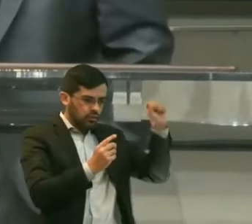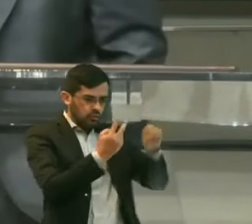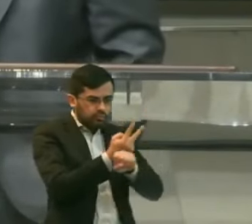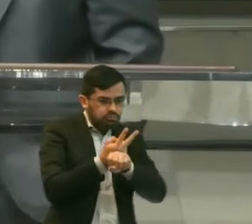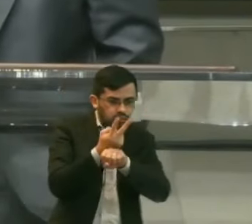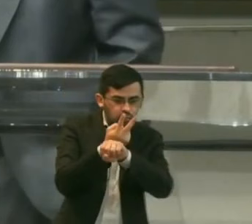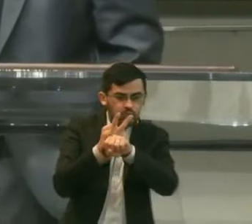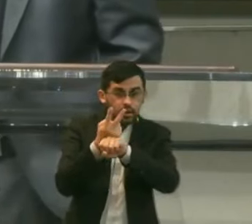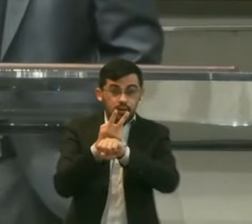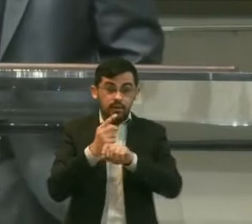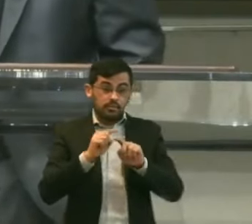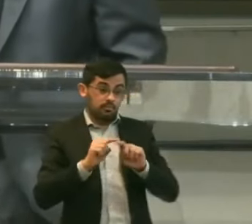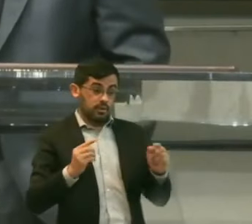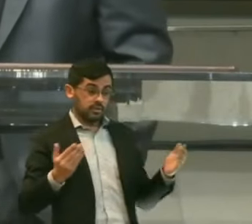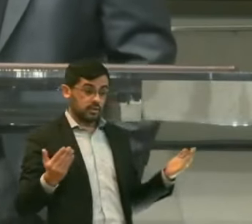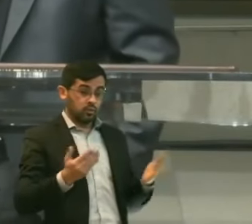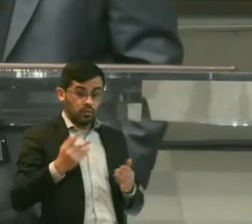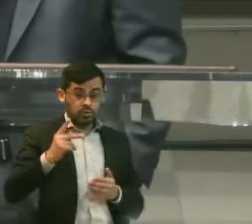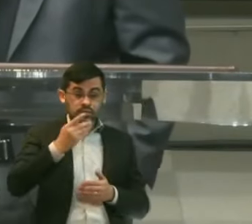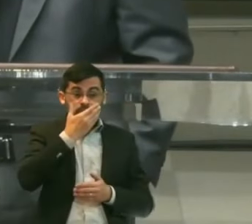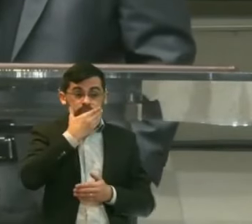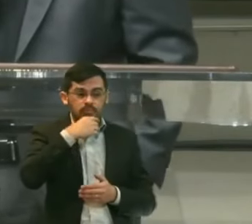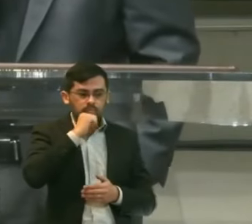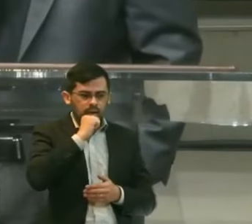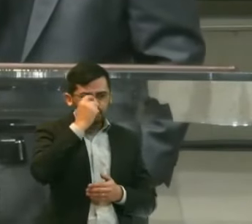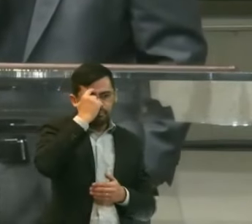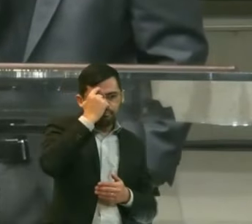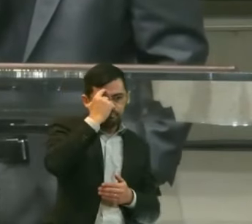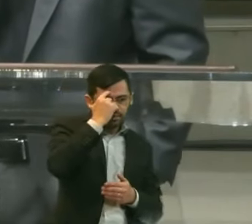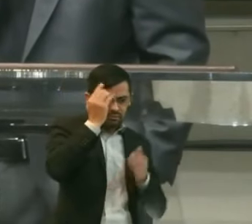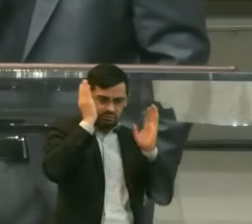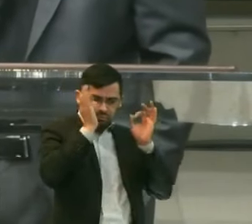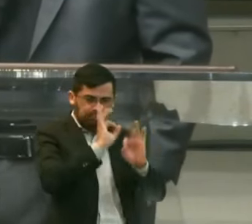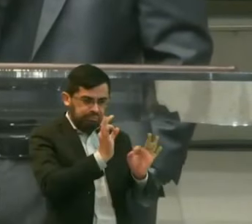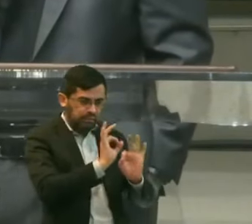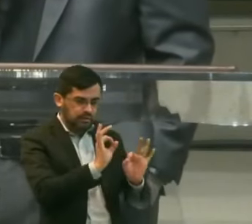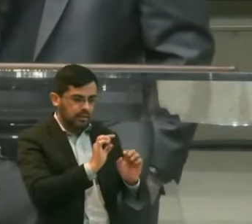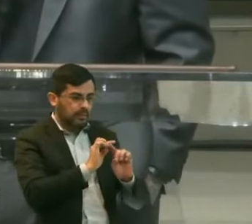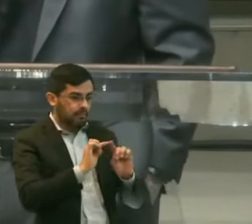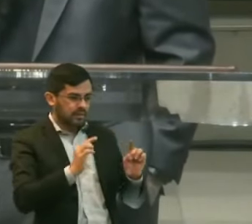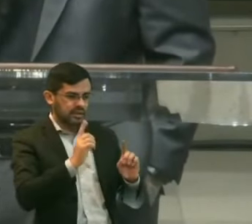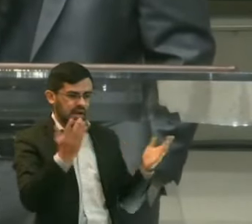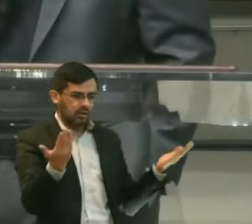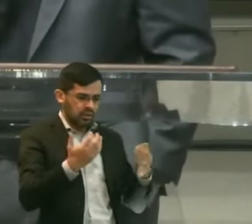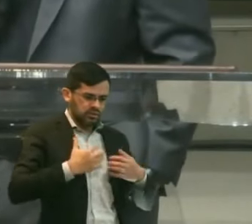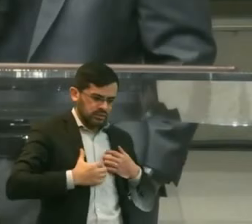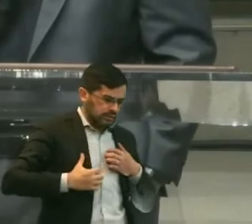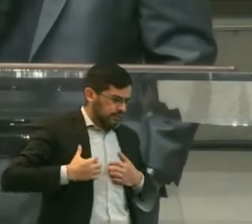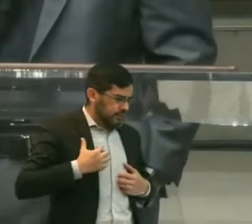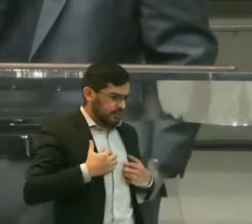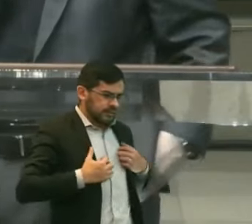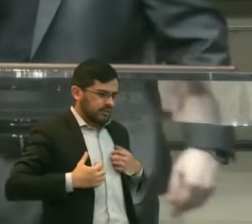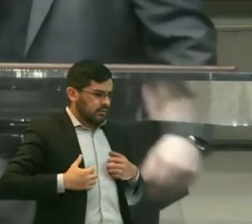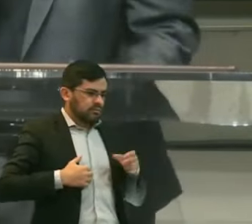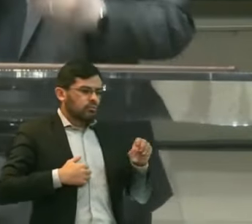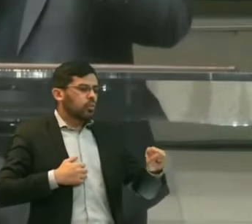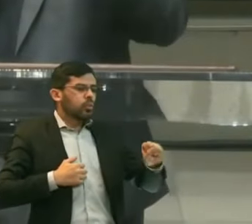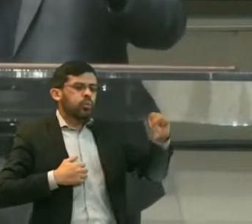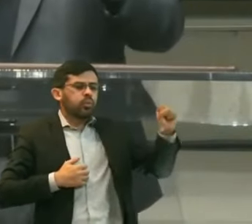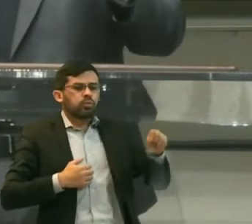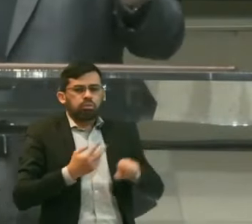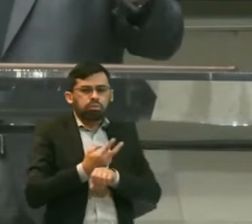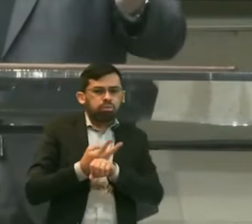E eis que agora O seu pai Já não pensa No caso delas E está aflito Por causa de vocês Dizendo Que